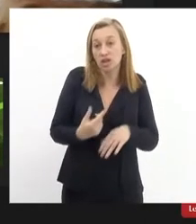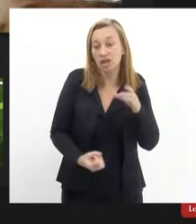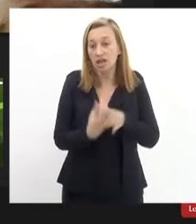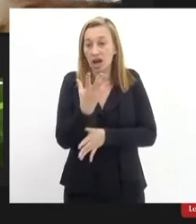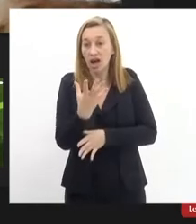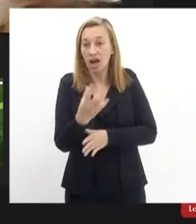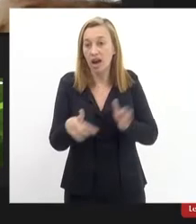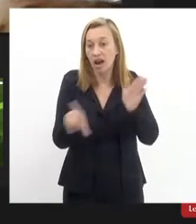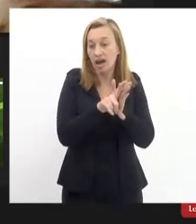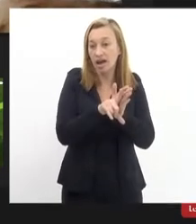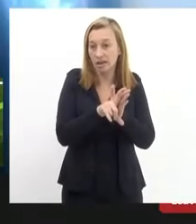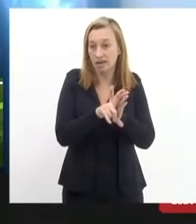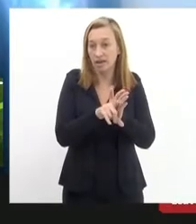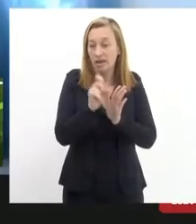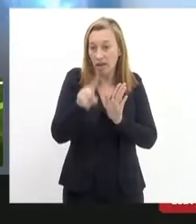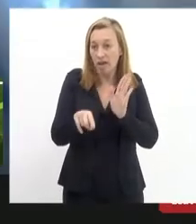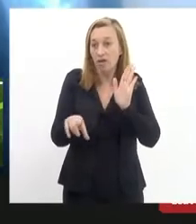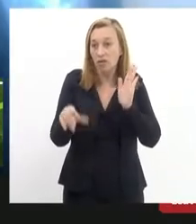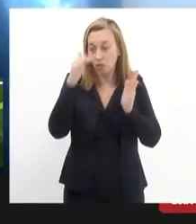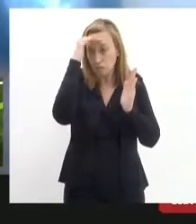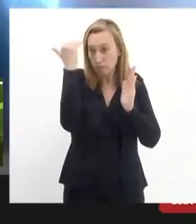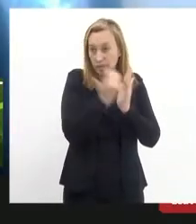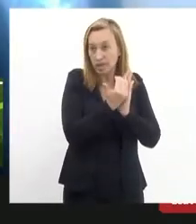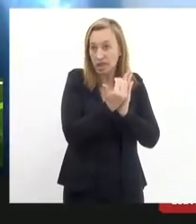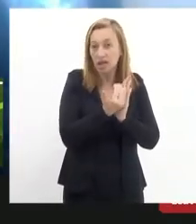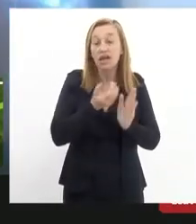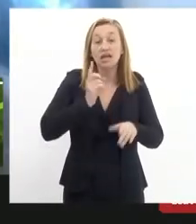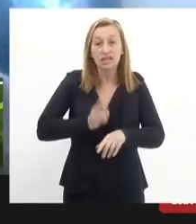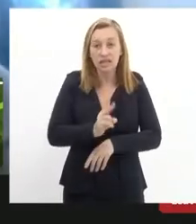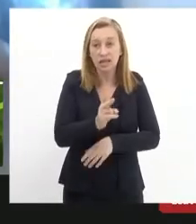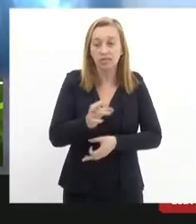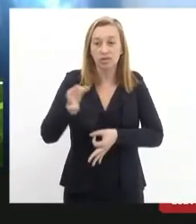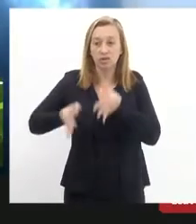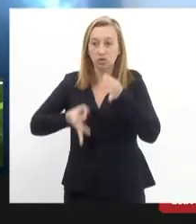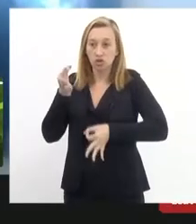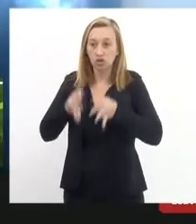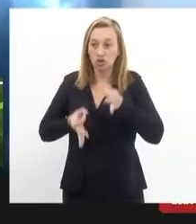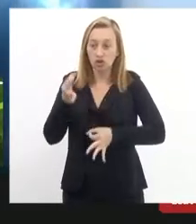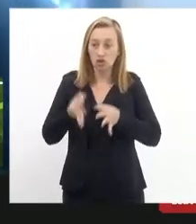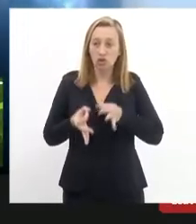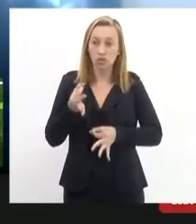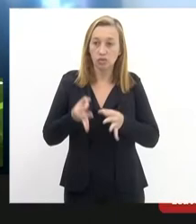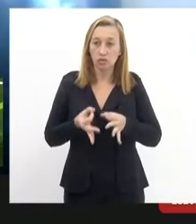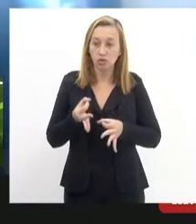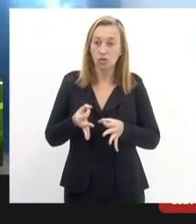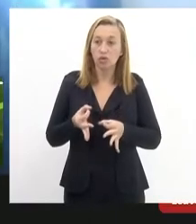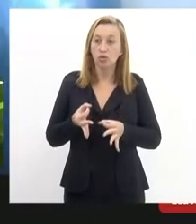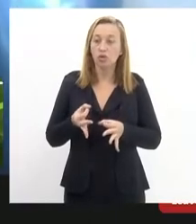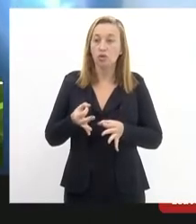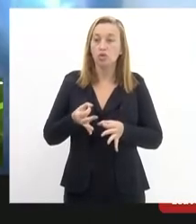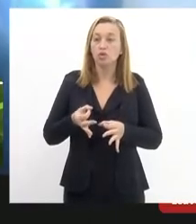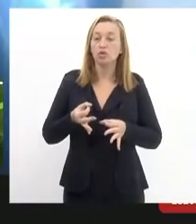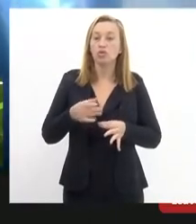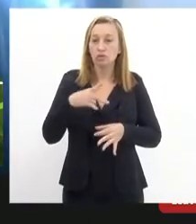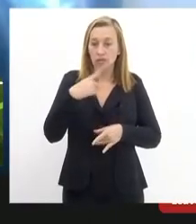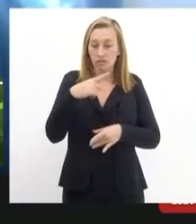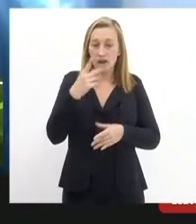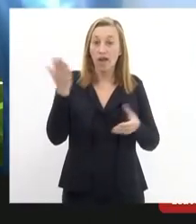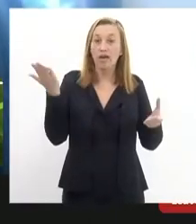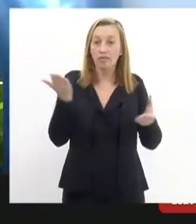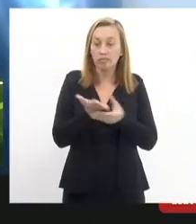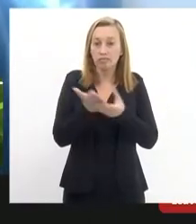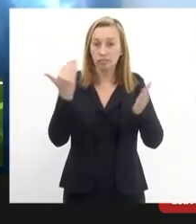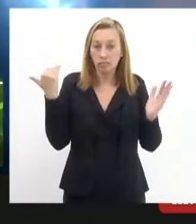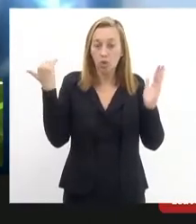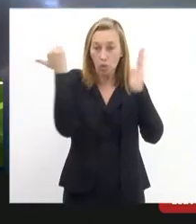ser cumprida e na Justiça sempre que o juiz dá uma sentença ele põe no fim cumpra-se então só que essa sentença